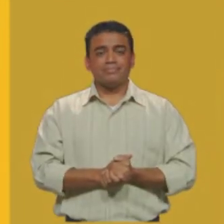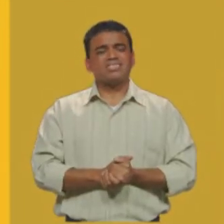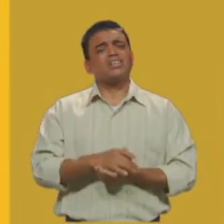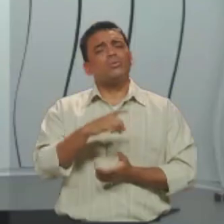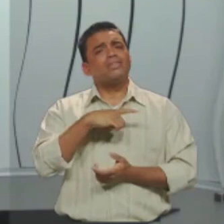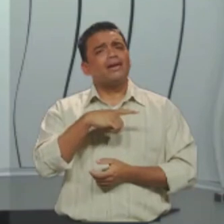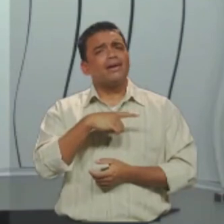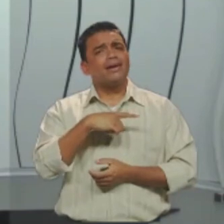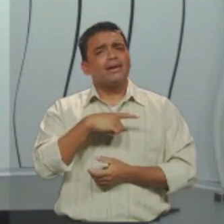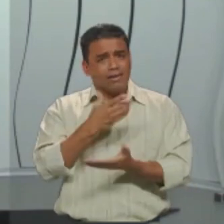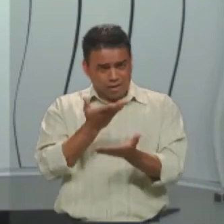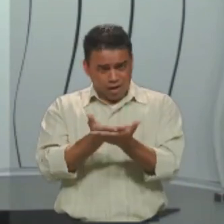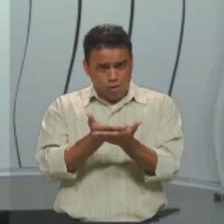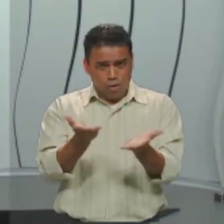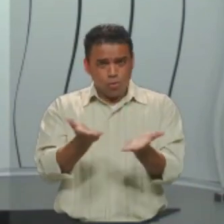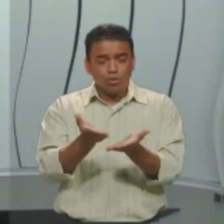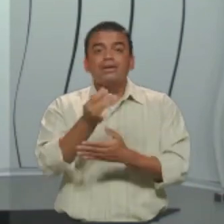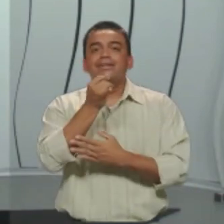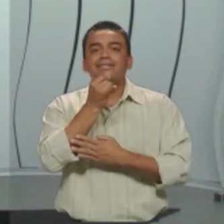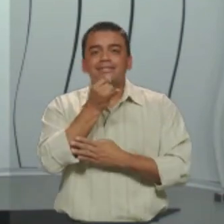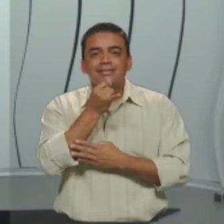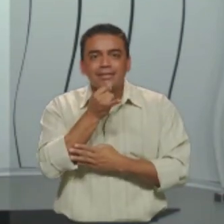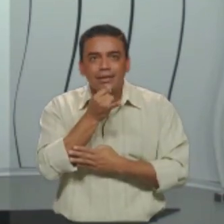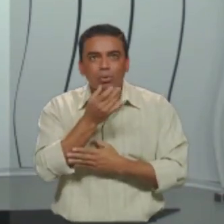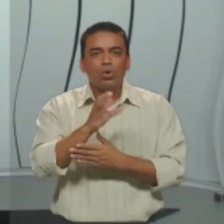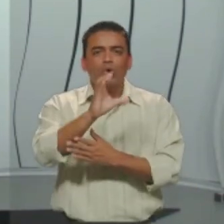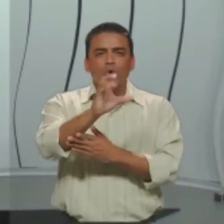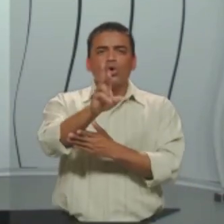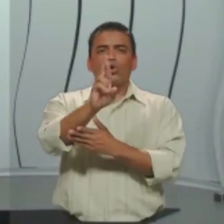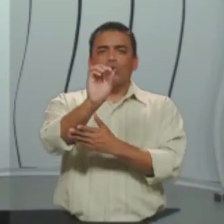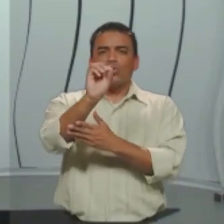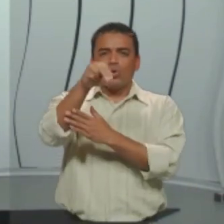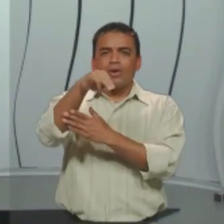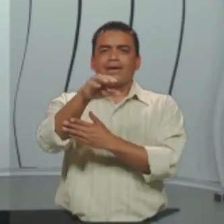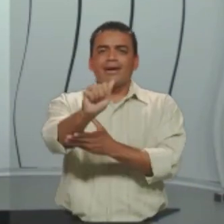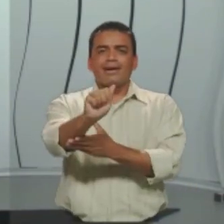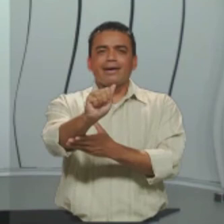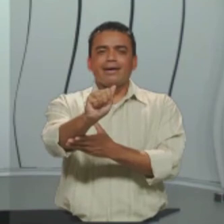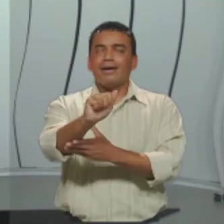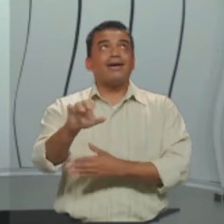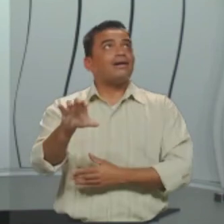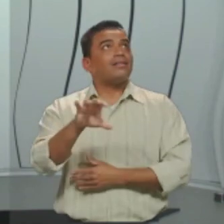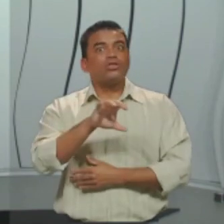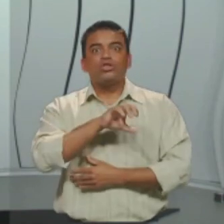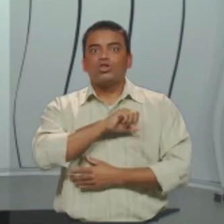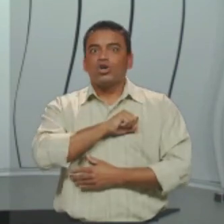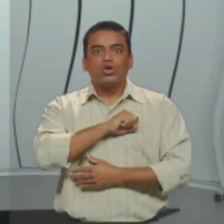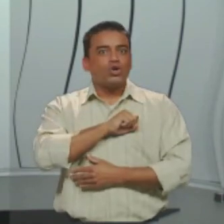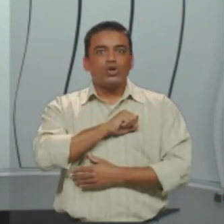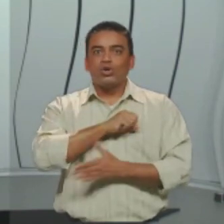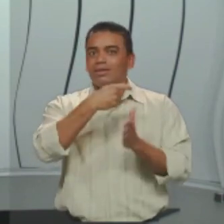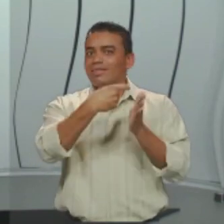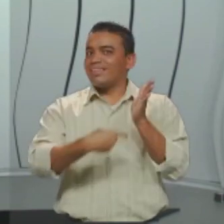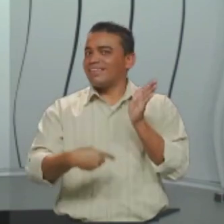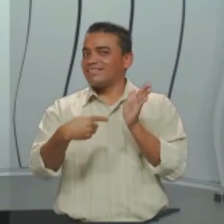trouxe aqui, nessa aula, o exemplo de uma crônica. Gosto muito. Eu, particularmente, gosto muito dessa crônica,